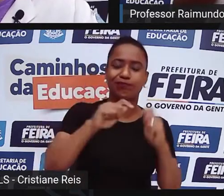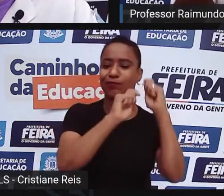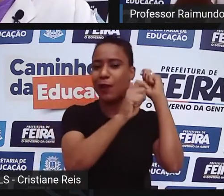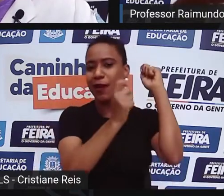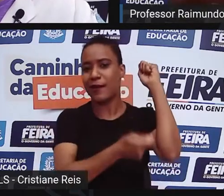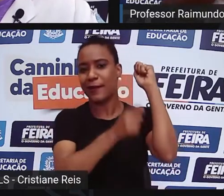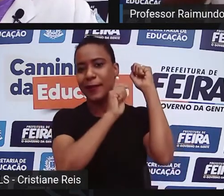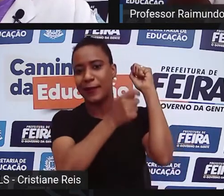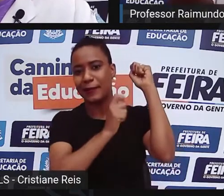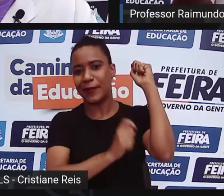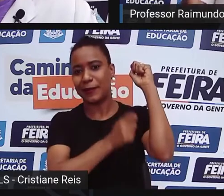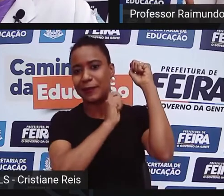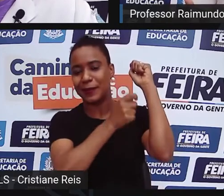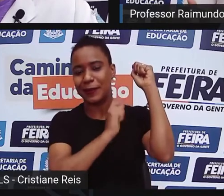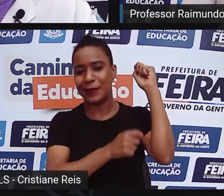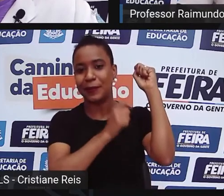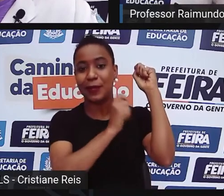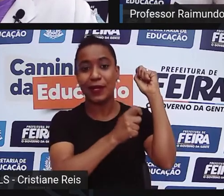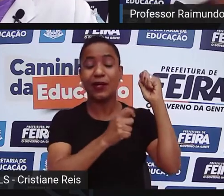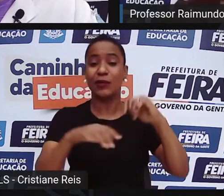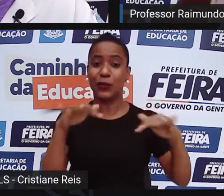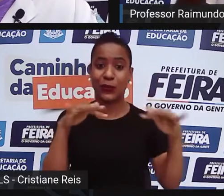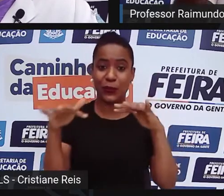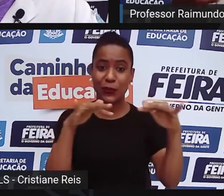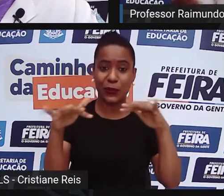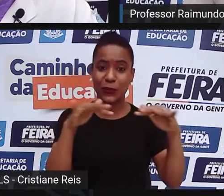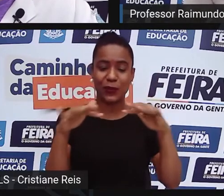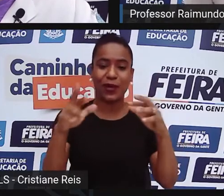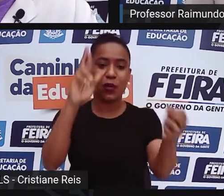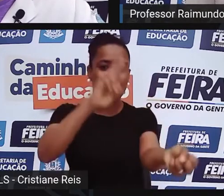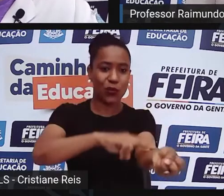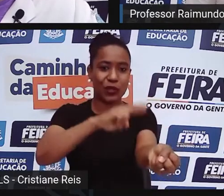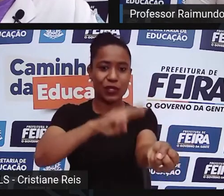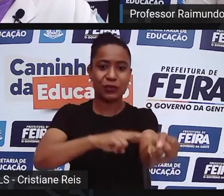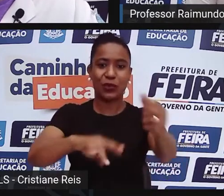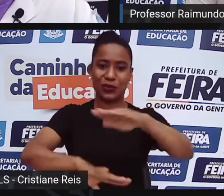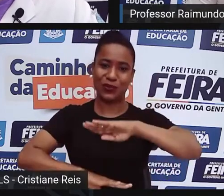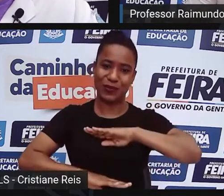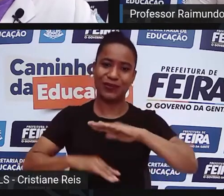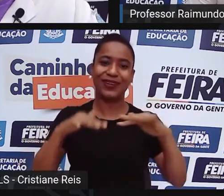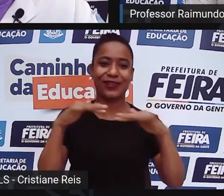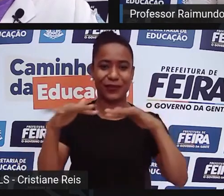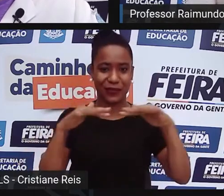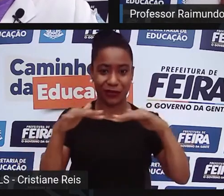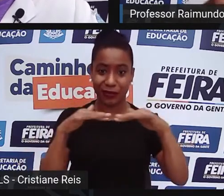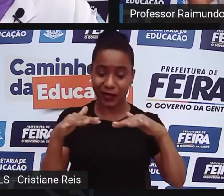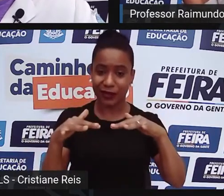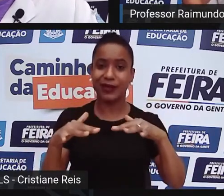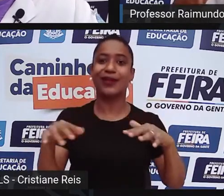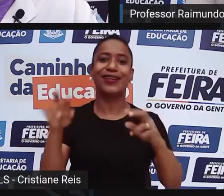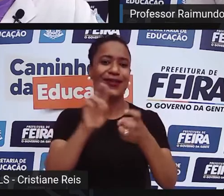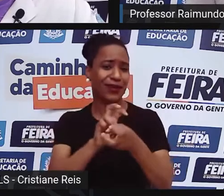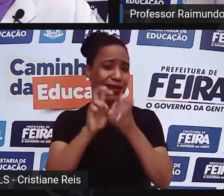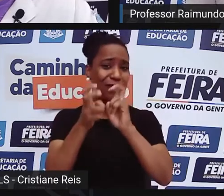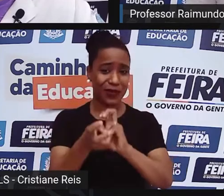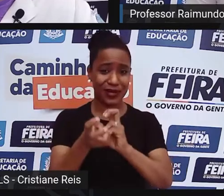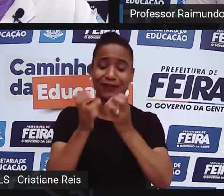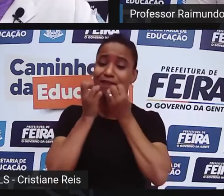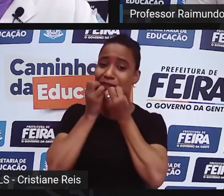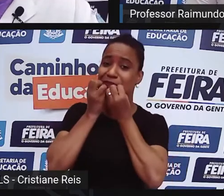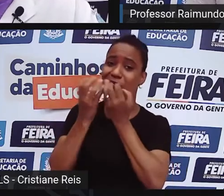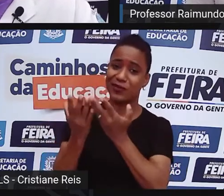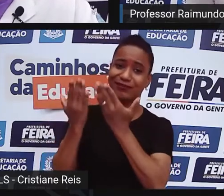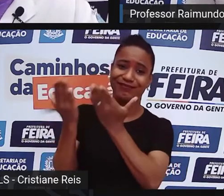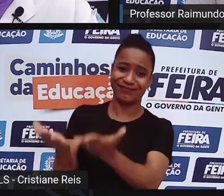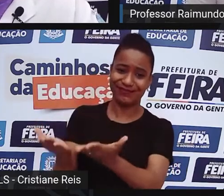gente ritimar o nosso corpo e fazer a nossa expressão corporal, então, a capoeira é tudo de bom na vida do ser humano, já